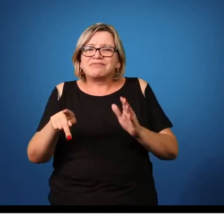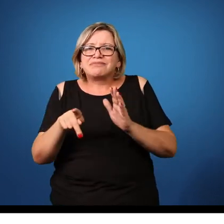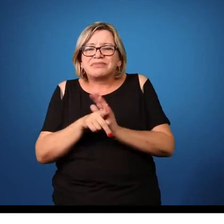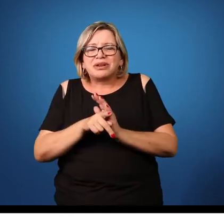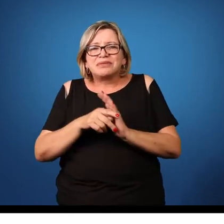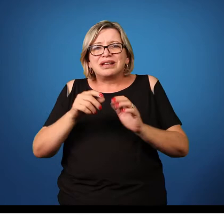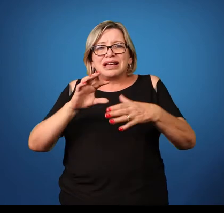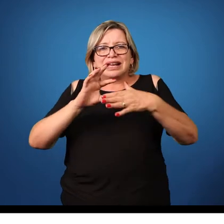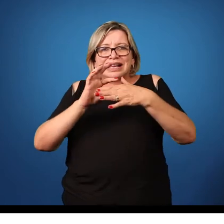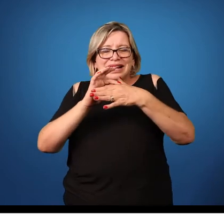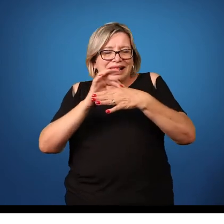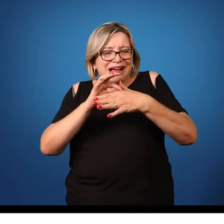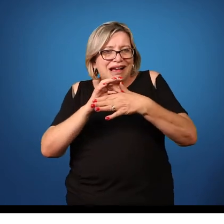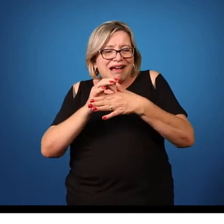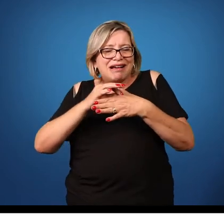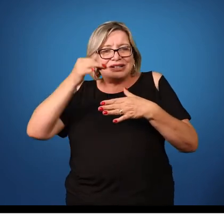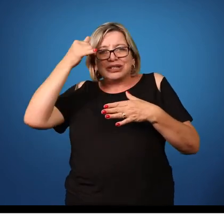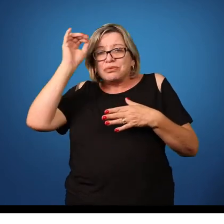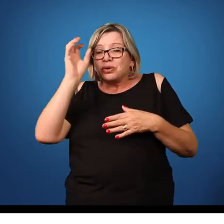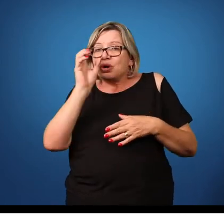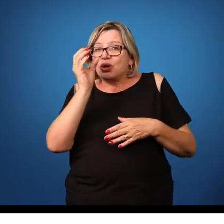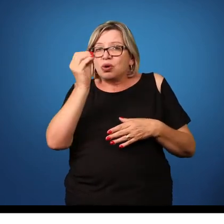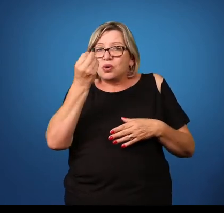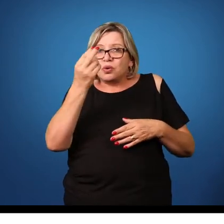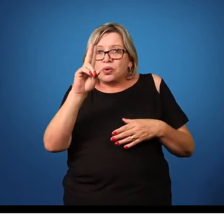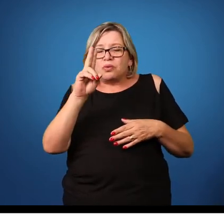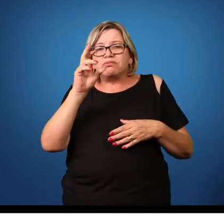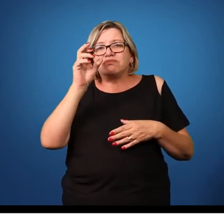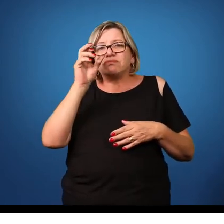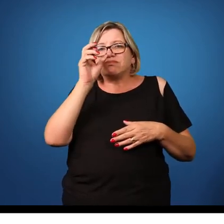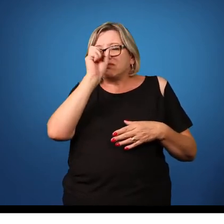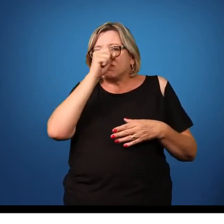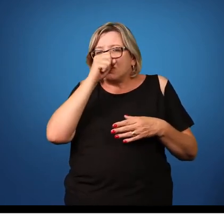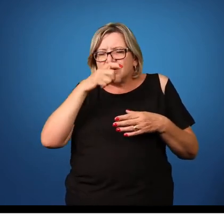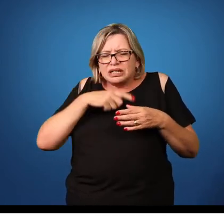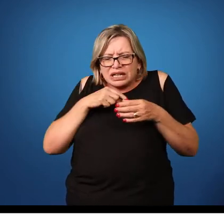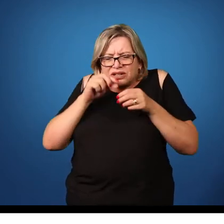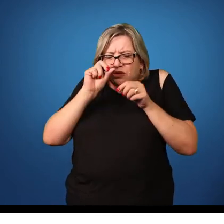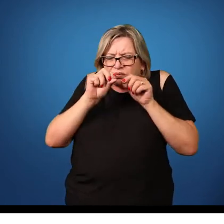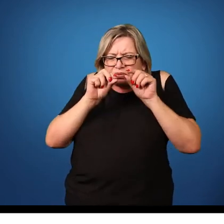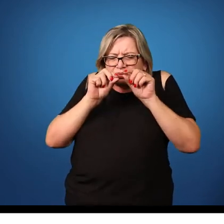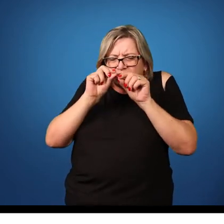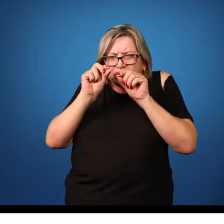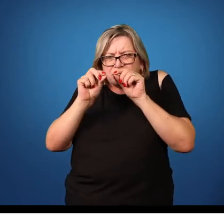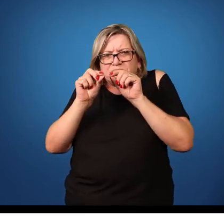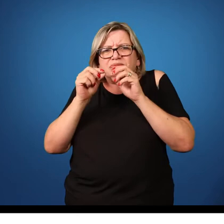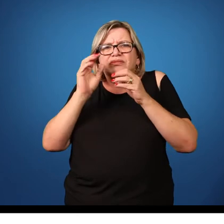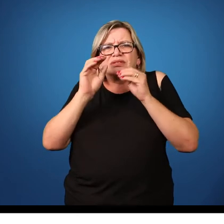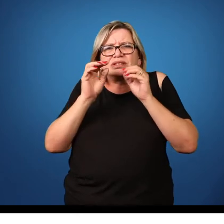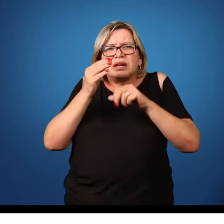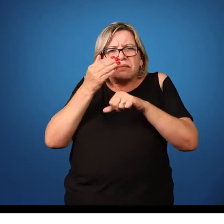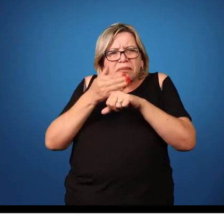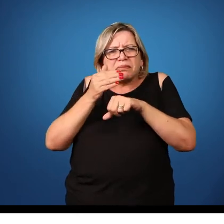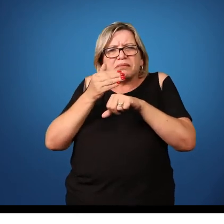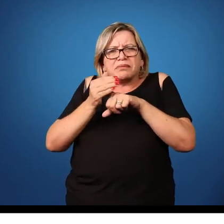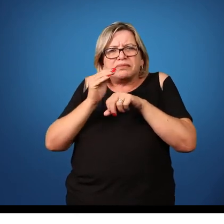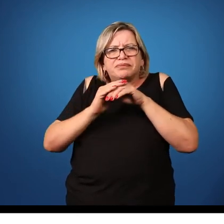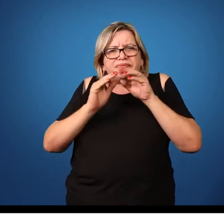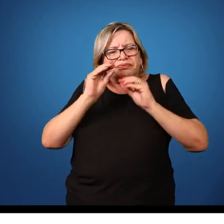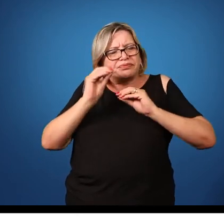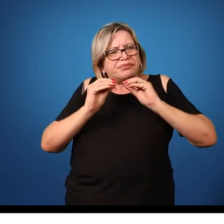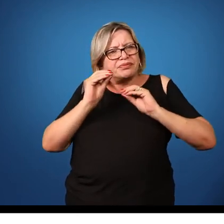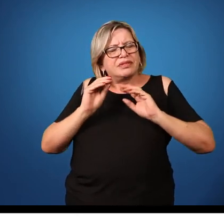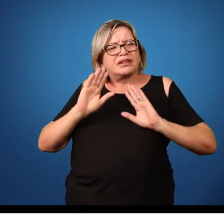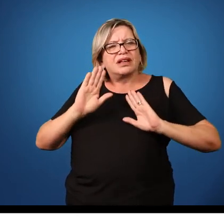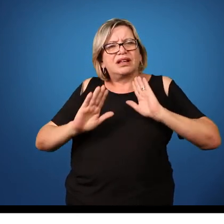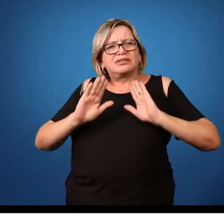carnes bovinas ou suínas, são pequenas vesículas presentes nessa carne, locais,